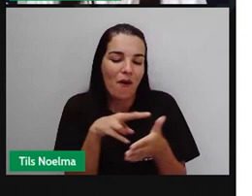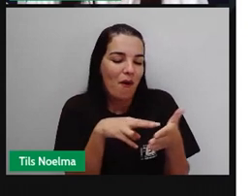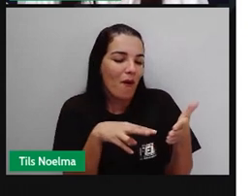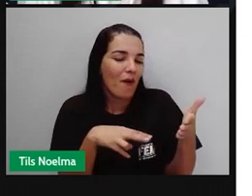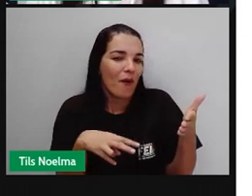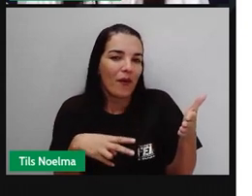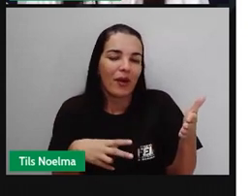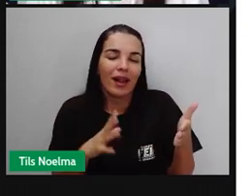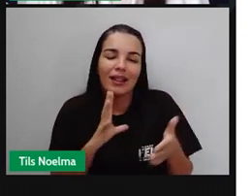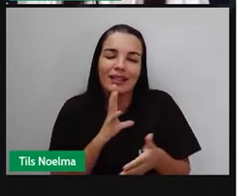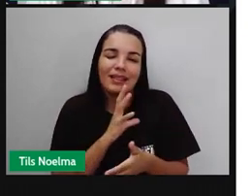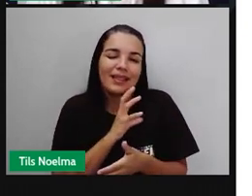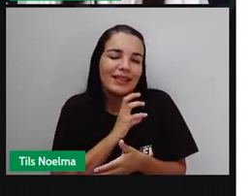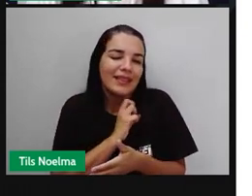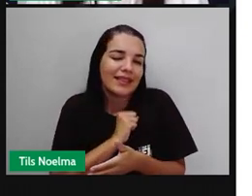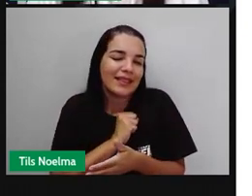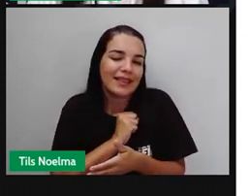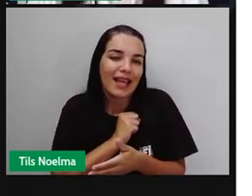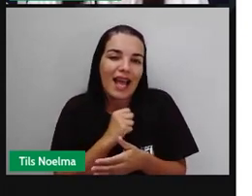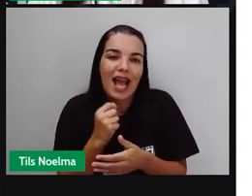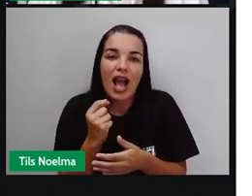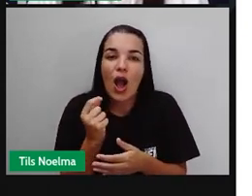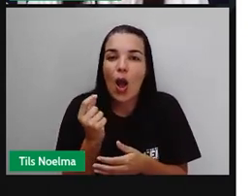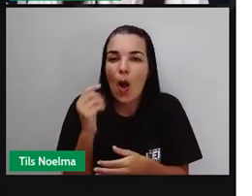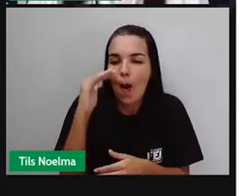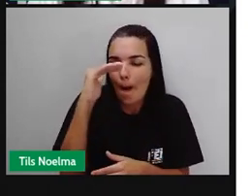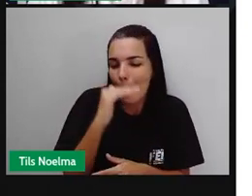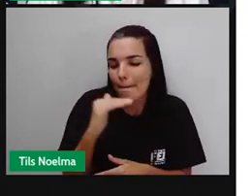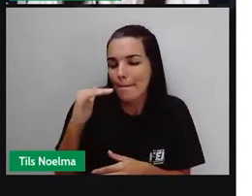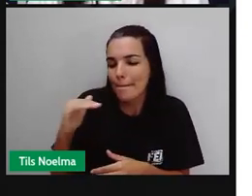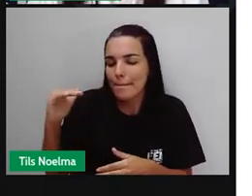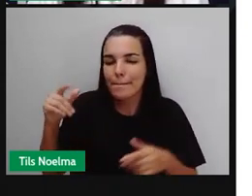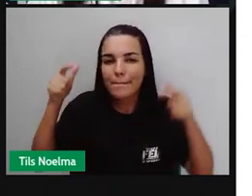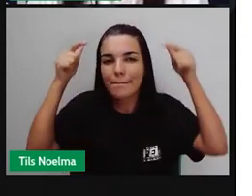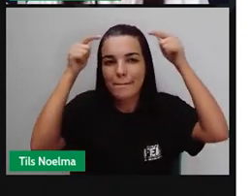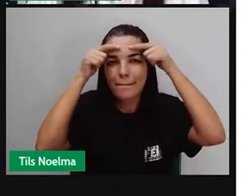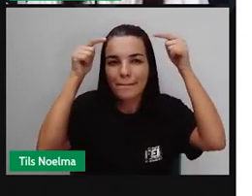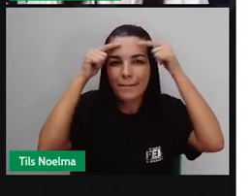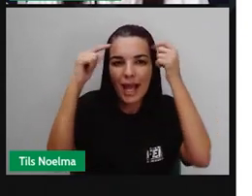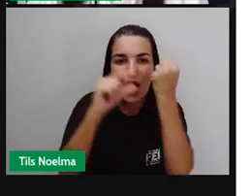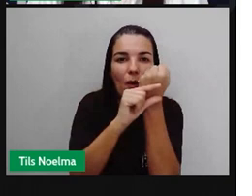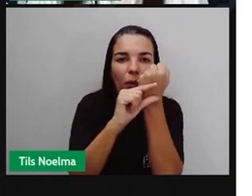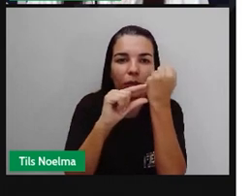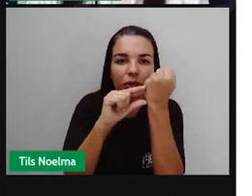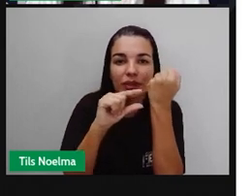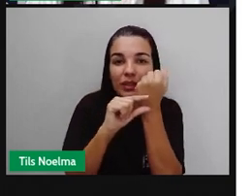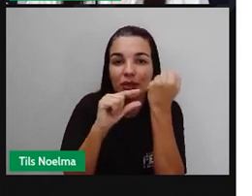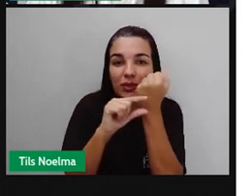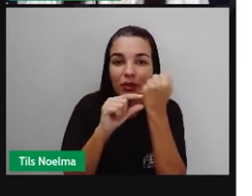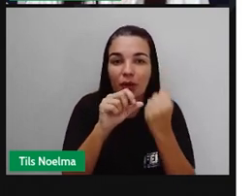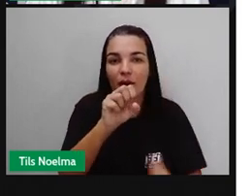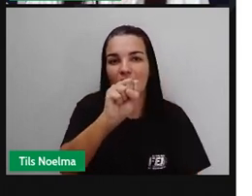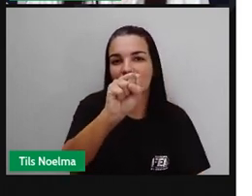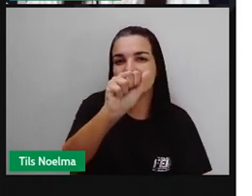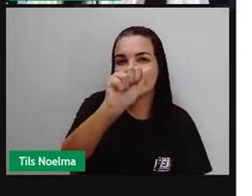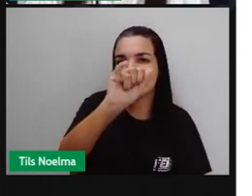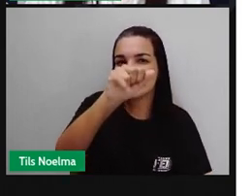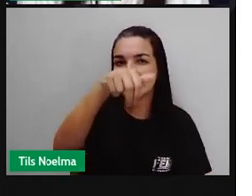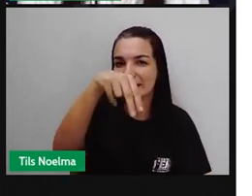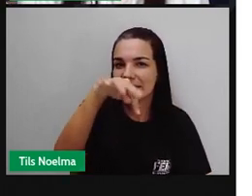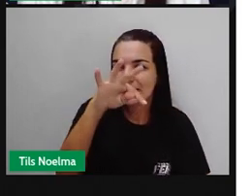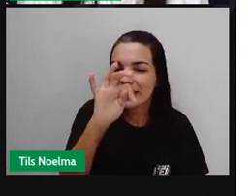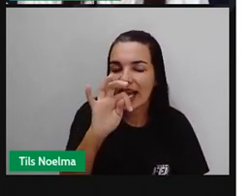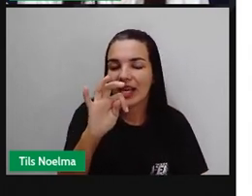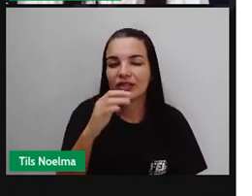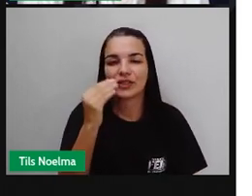vocês é o livro O Pequeno Príncipe, né? Do autor aí Antônio de Saites Zuper, né? Editora via leitura.